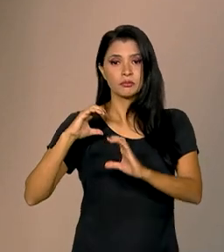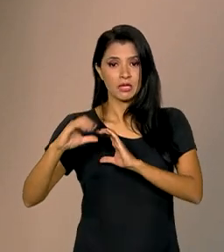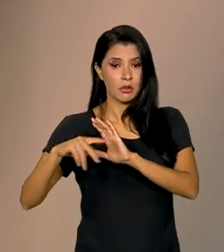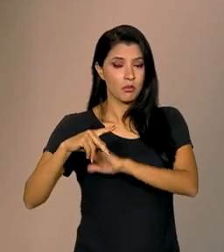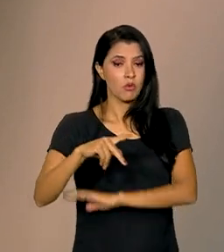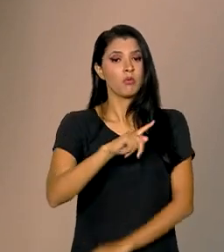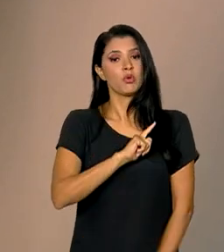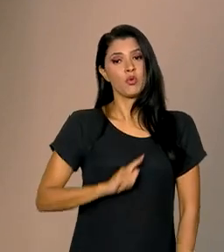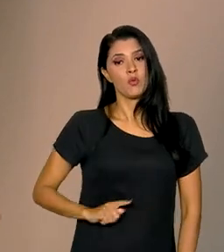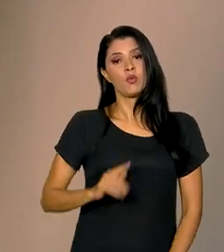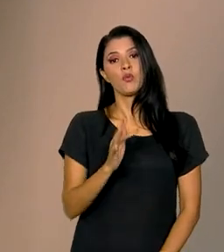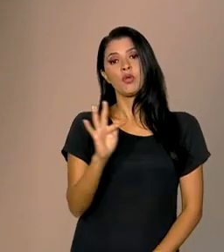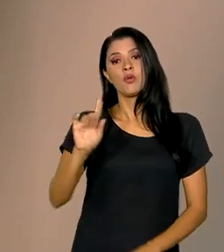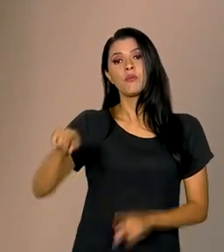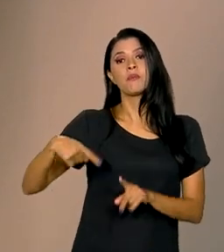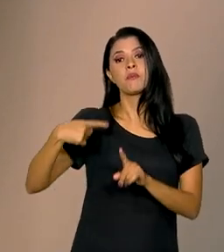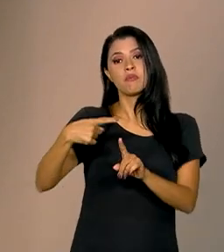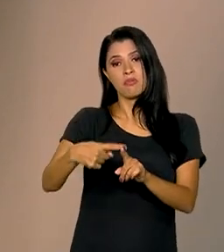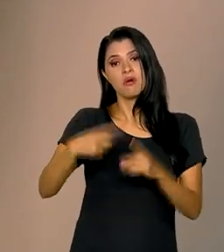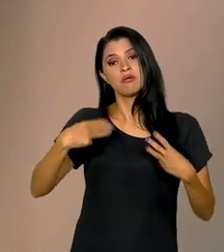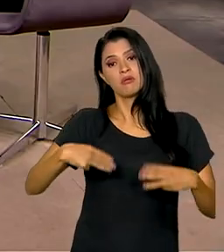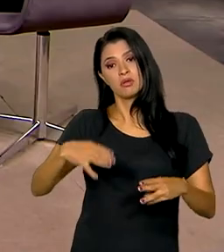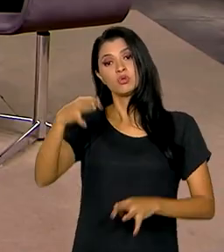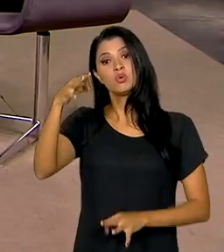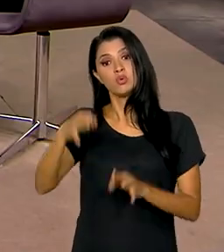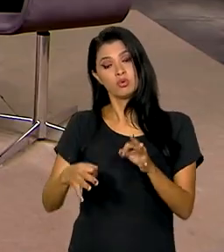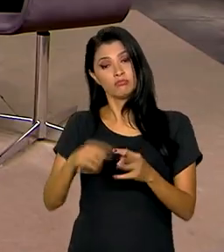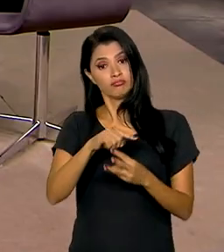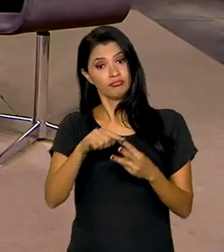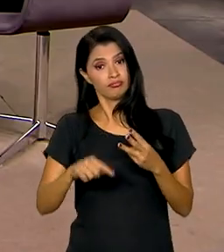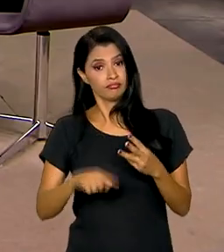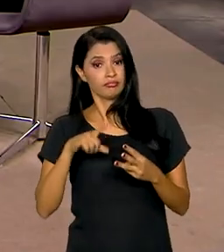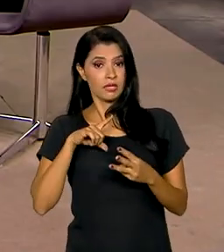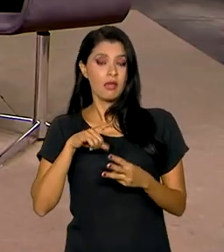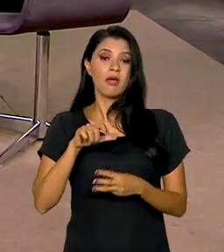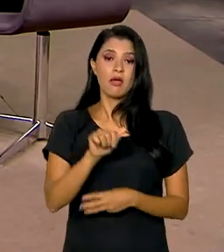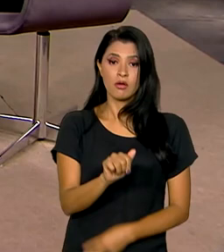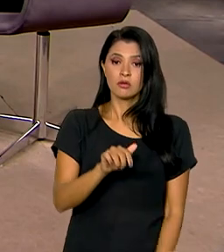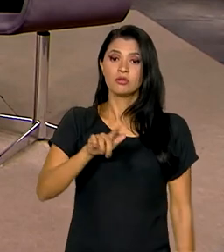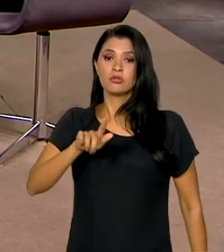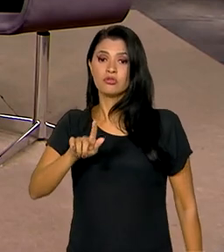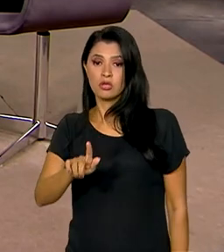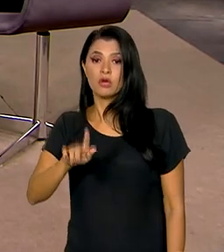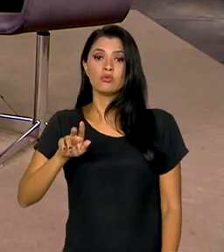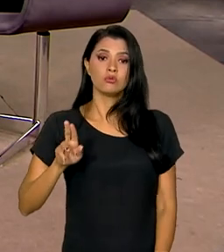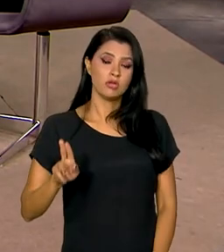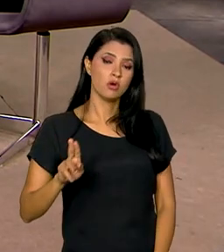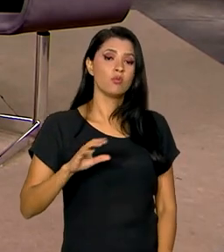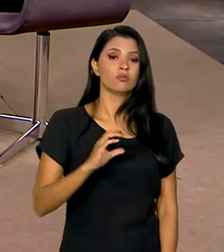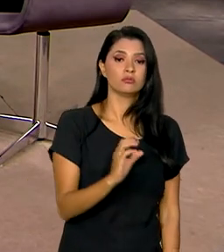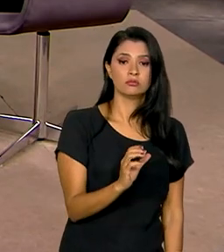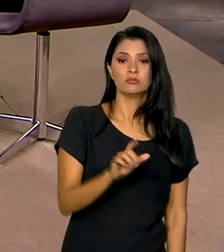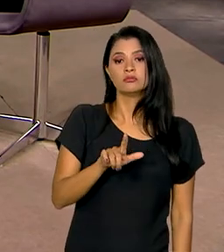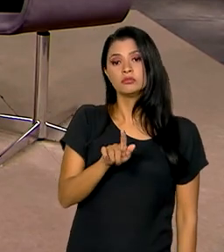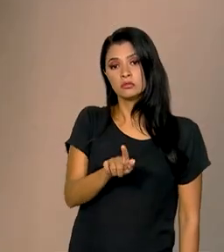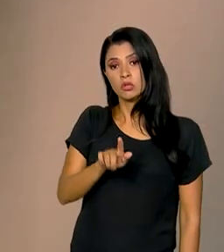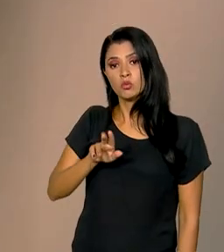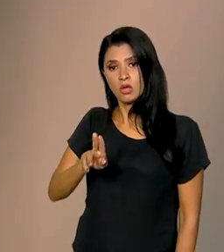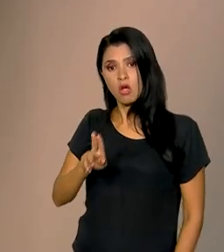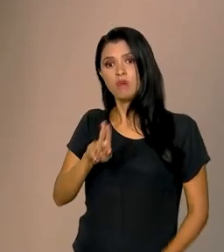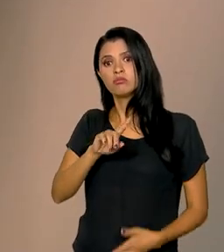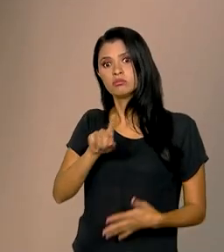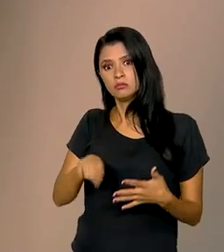do Governo Federal, mais o Ministério da Justiça, a Advocacia-Geral da União e a Controladoria-Geral da União,